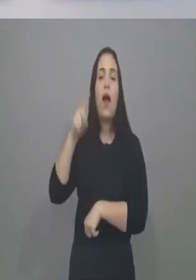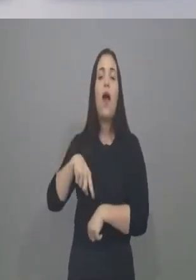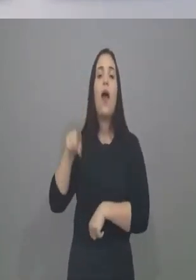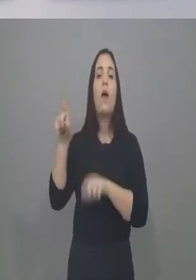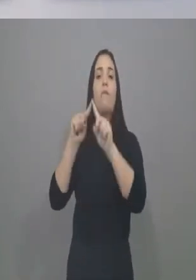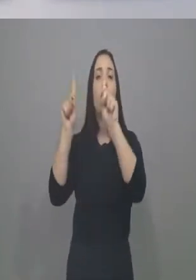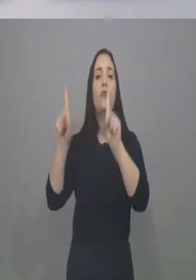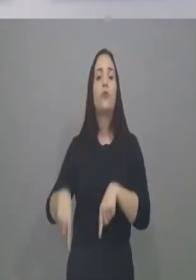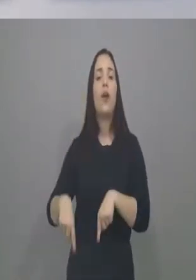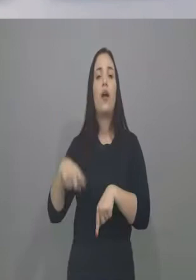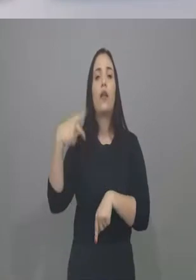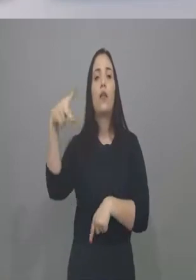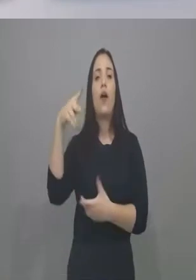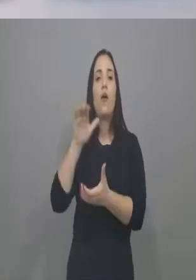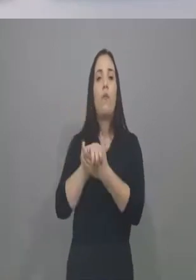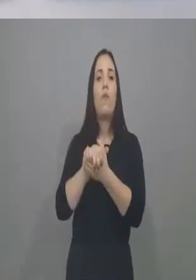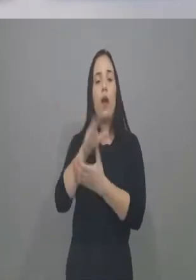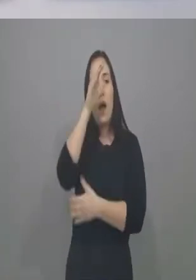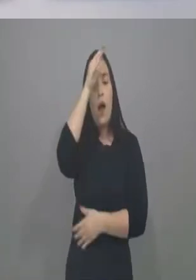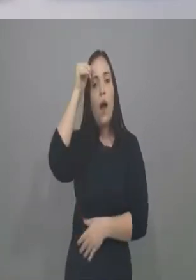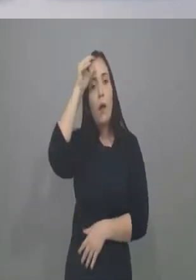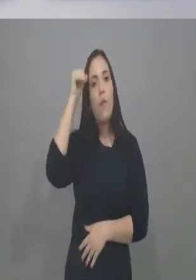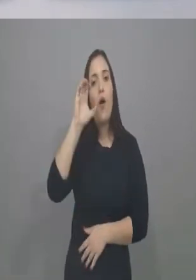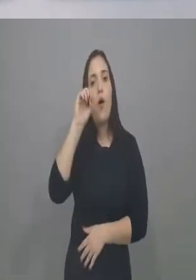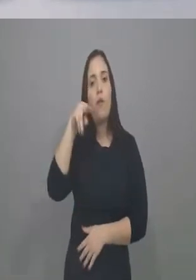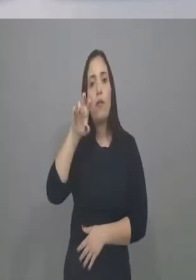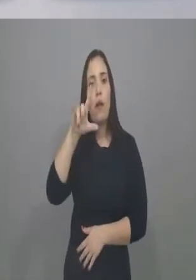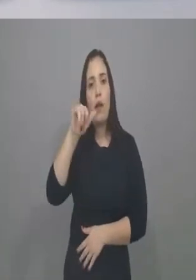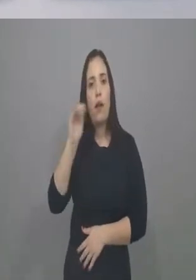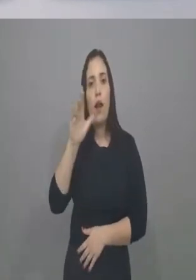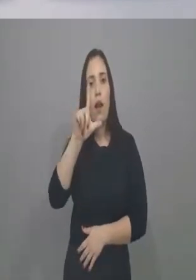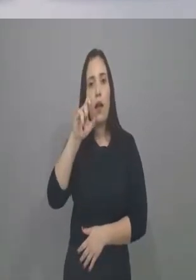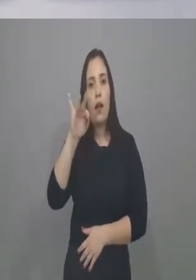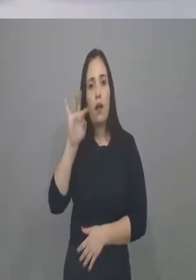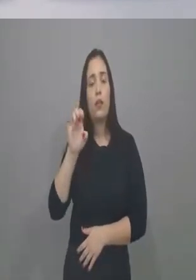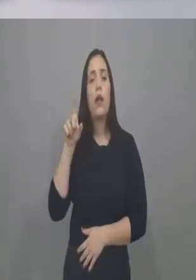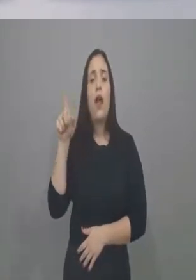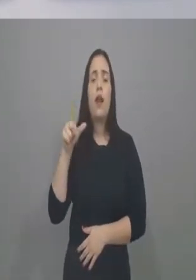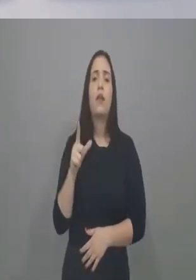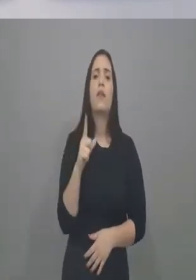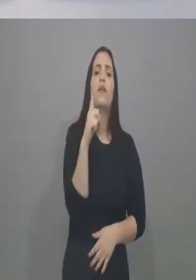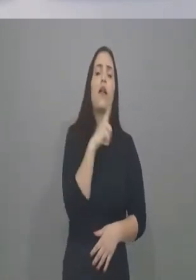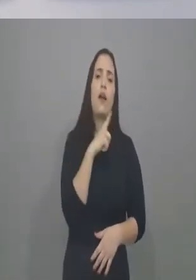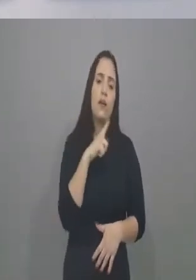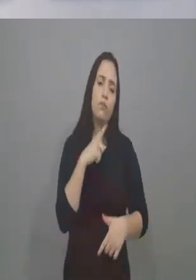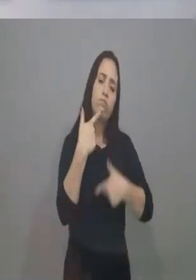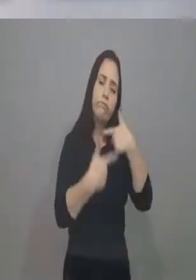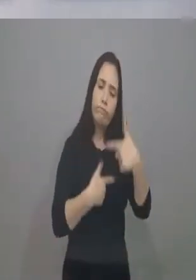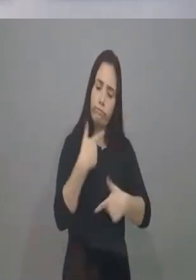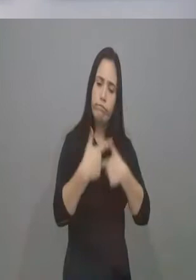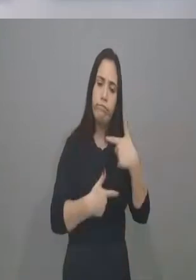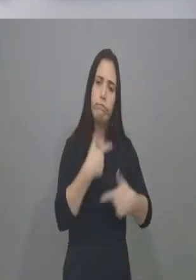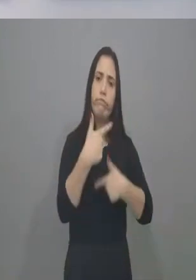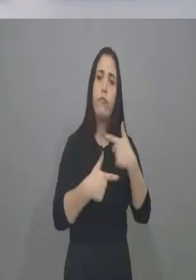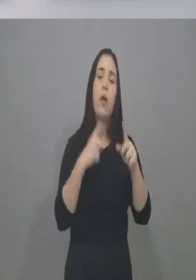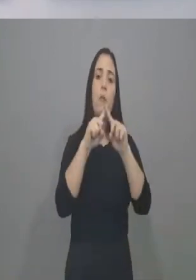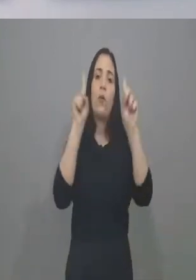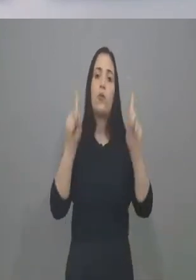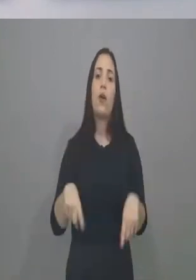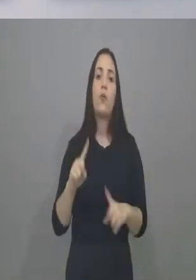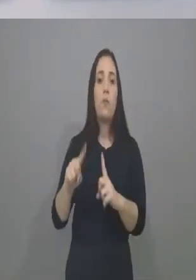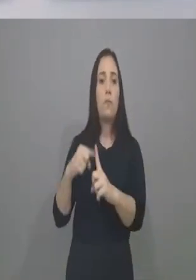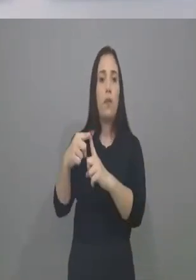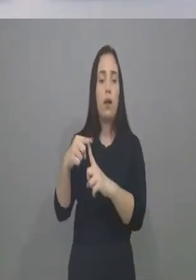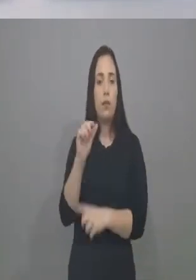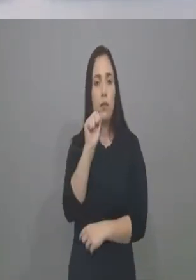a doutora Onélia Leite, que também vem conduzindo esse projeto da infância, o mais infância, viu? Muito